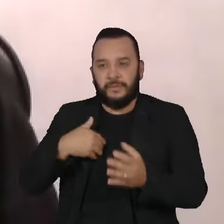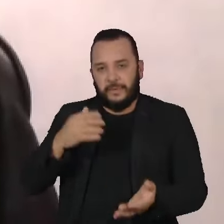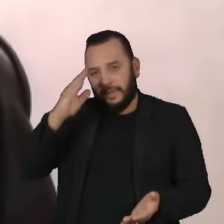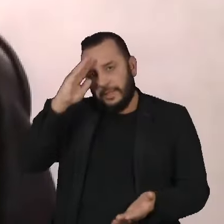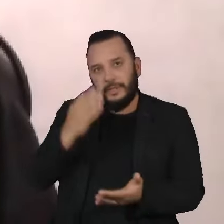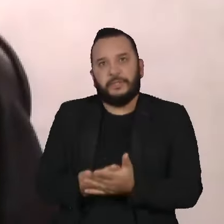possível. Eu possível.